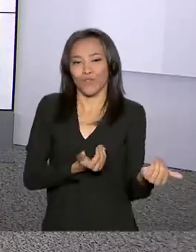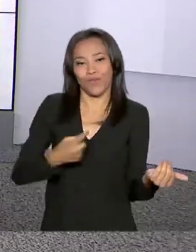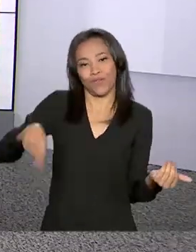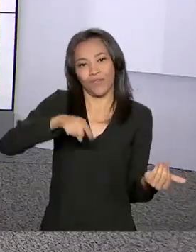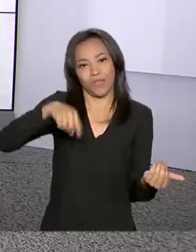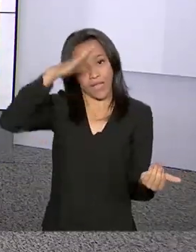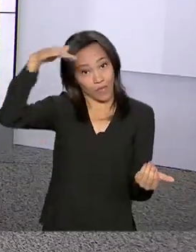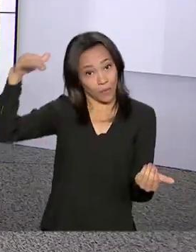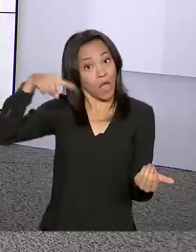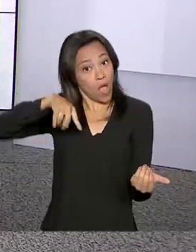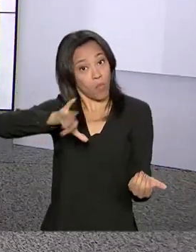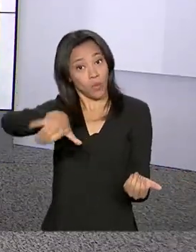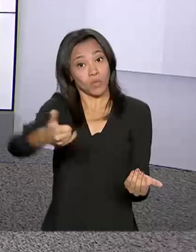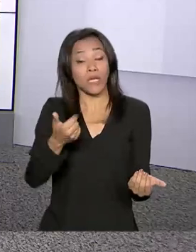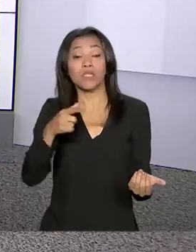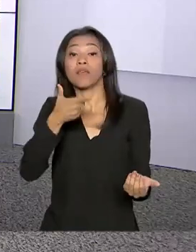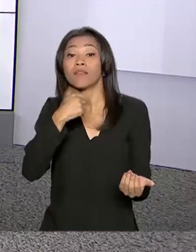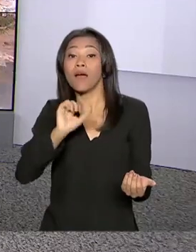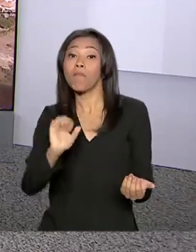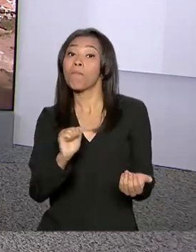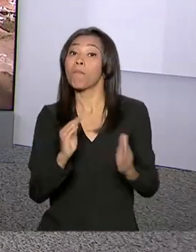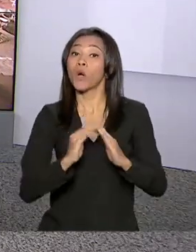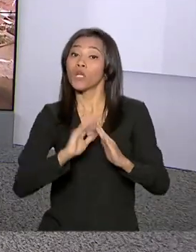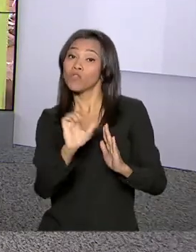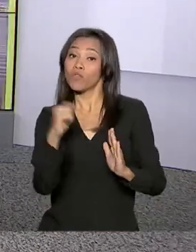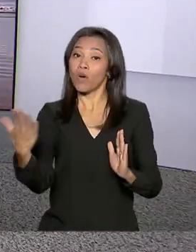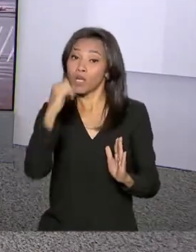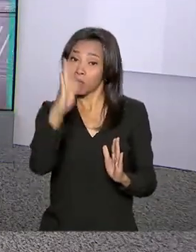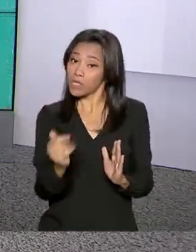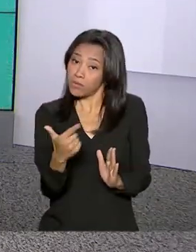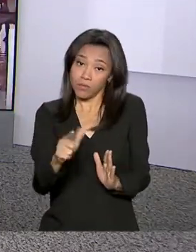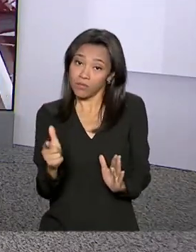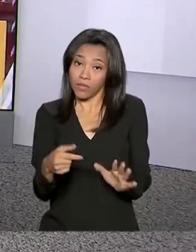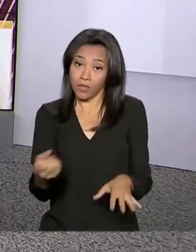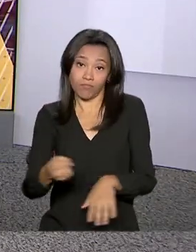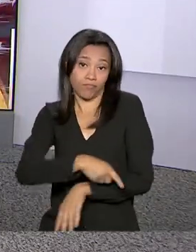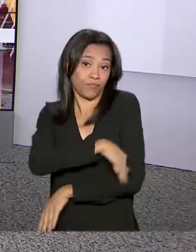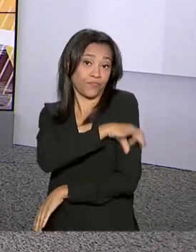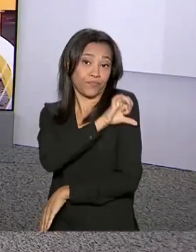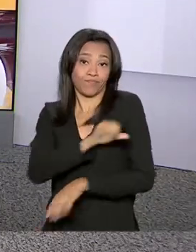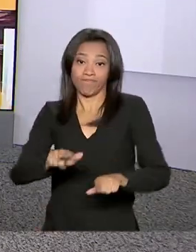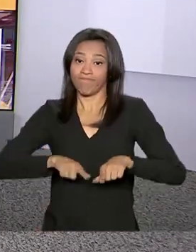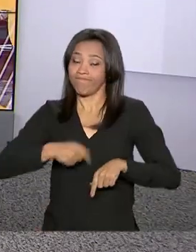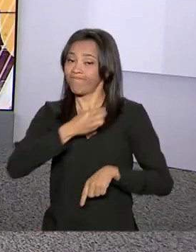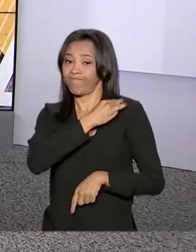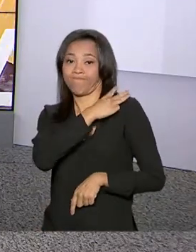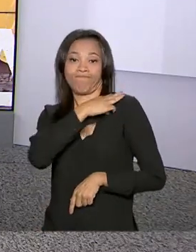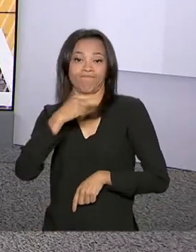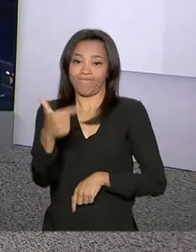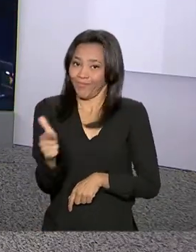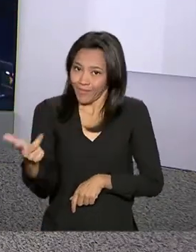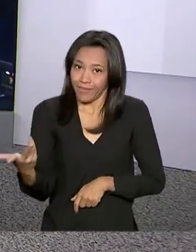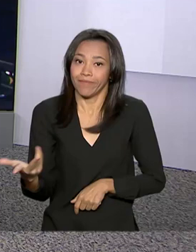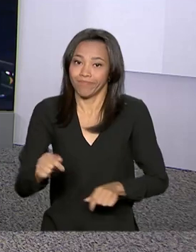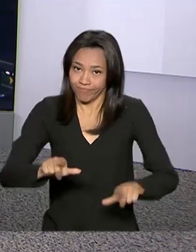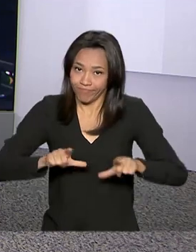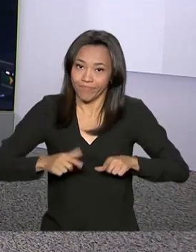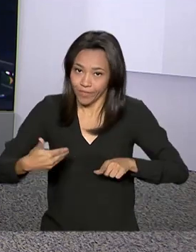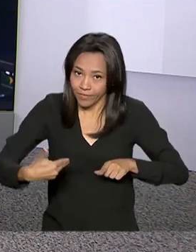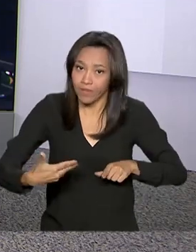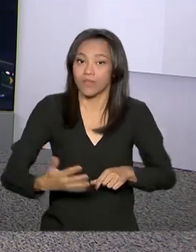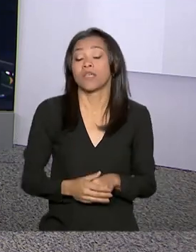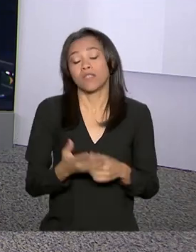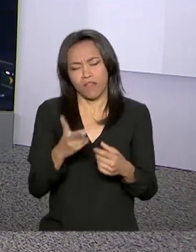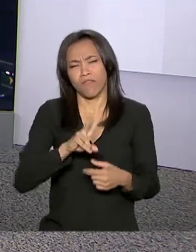oportunidade para quem vive fora do Brasil e não tem o ensino completo. Nós vamos até São Paulo porque o repórter Ricardo Ferraz